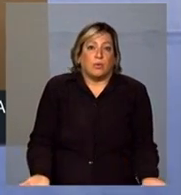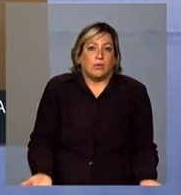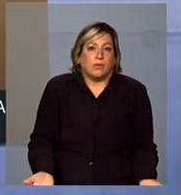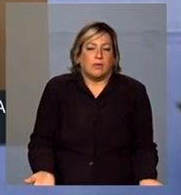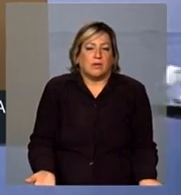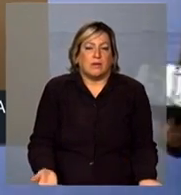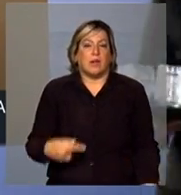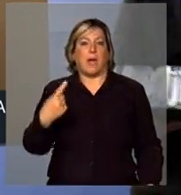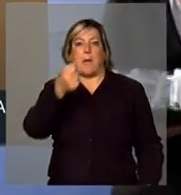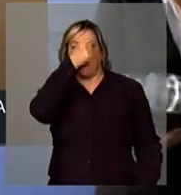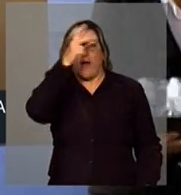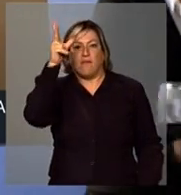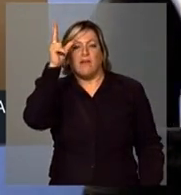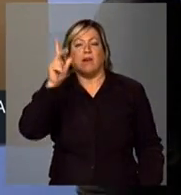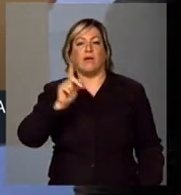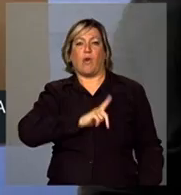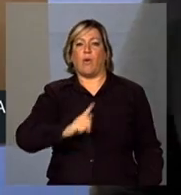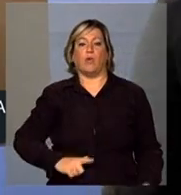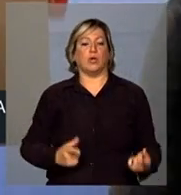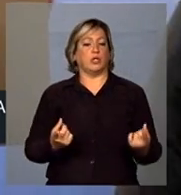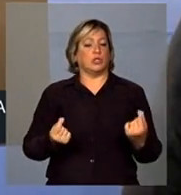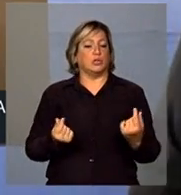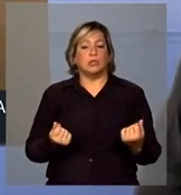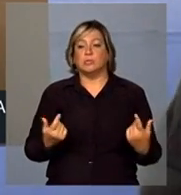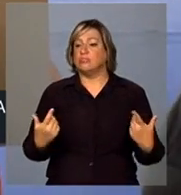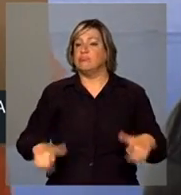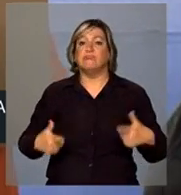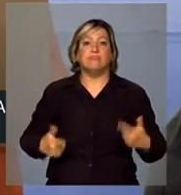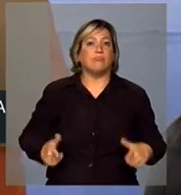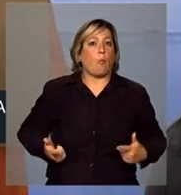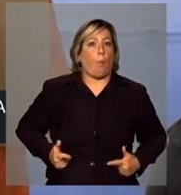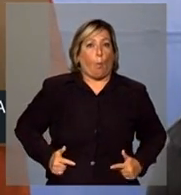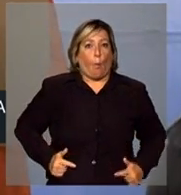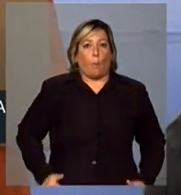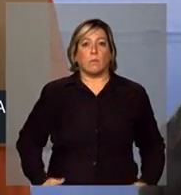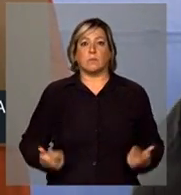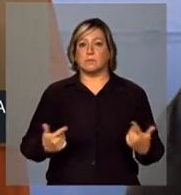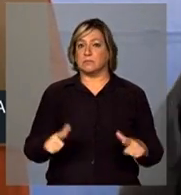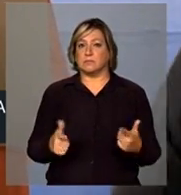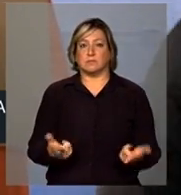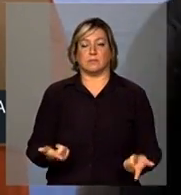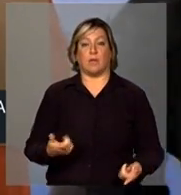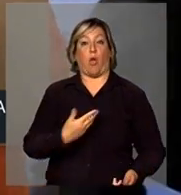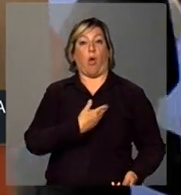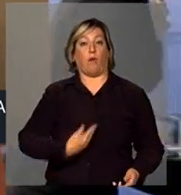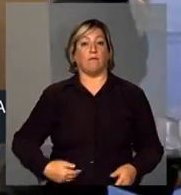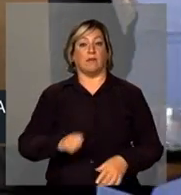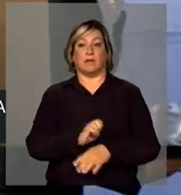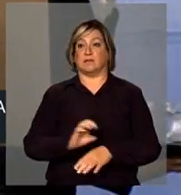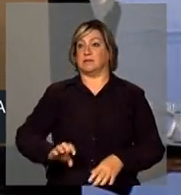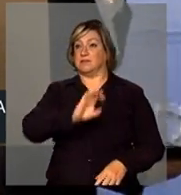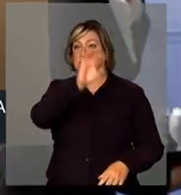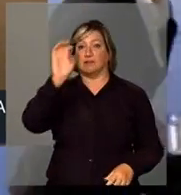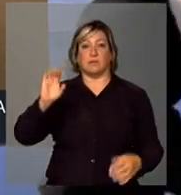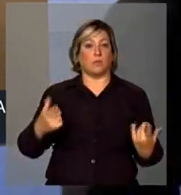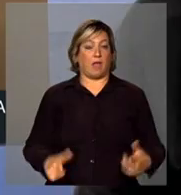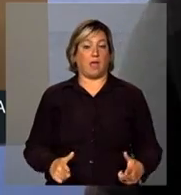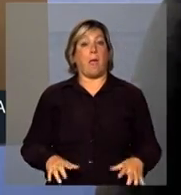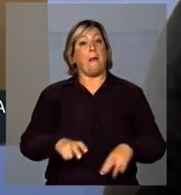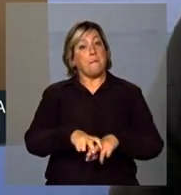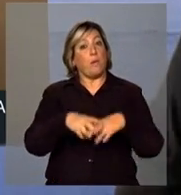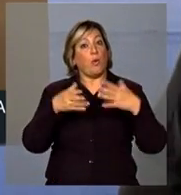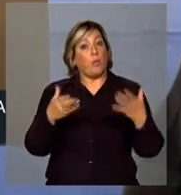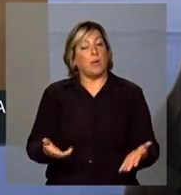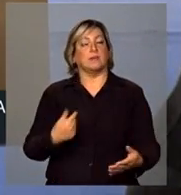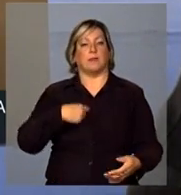Eles não têm de onde tirar o recurso nem os governos estaduais. Por isso, nós mandamos